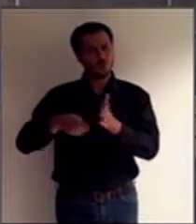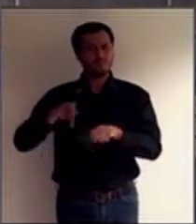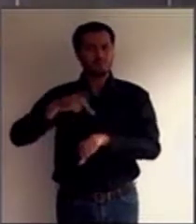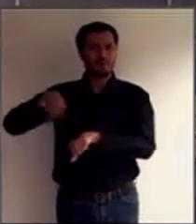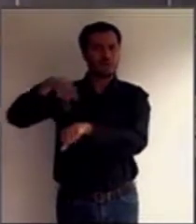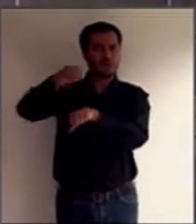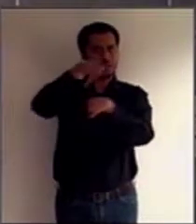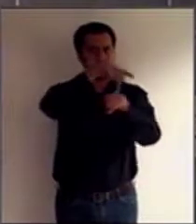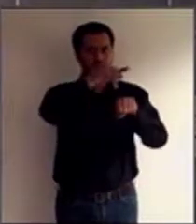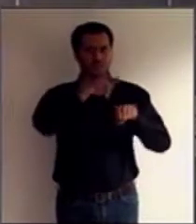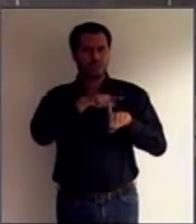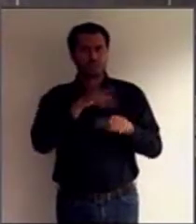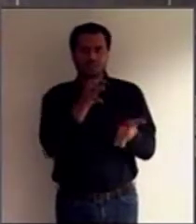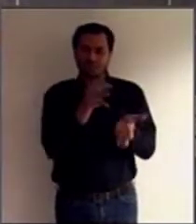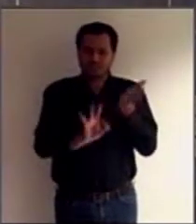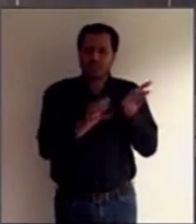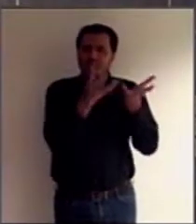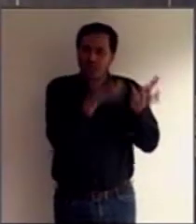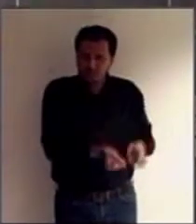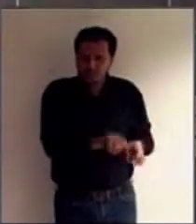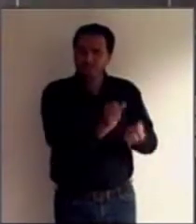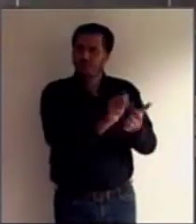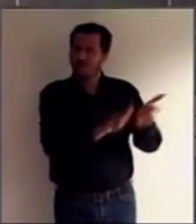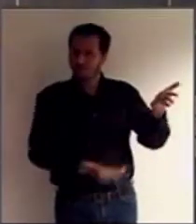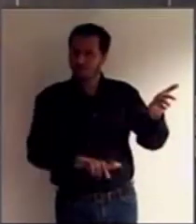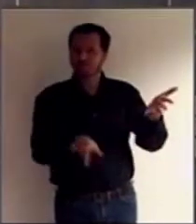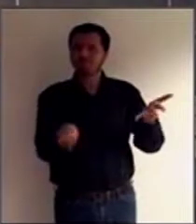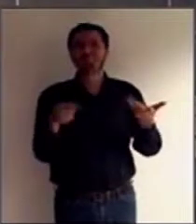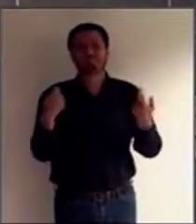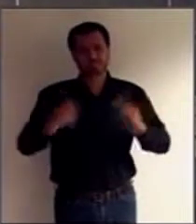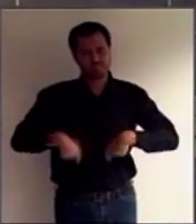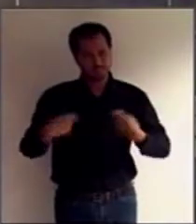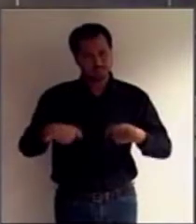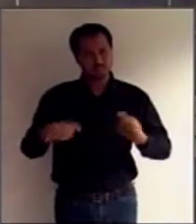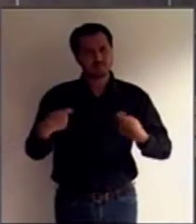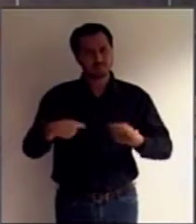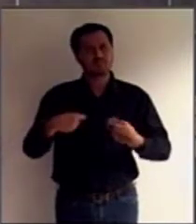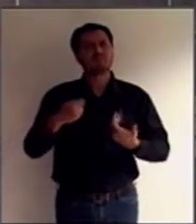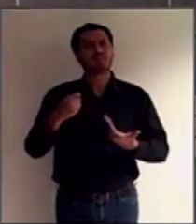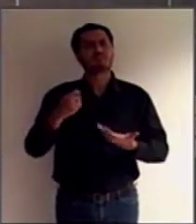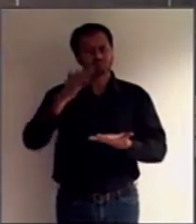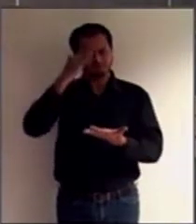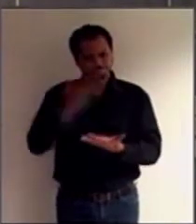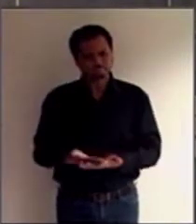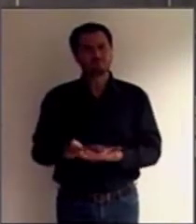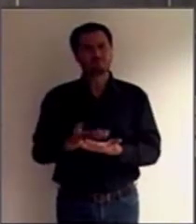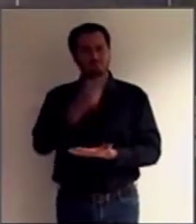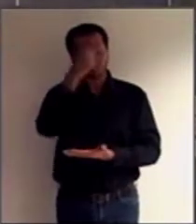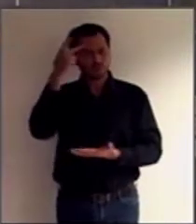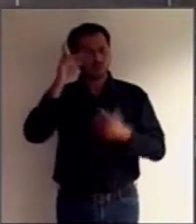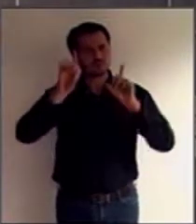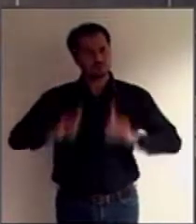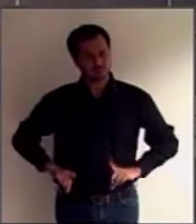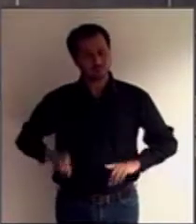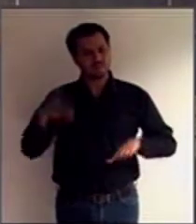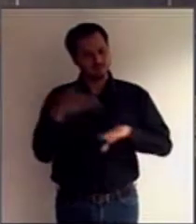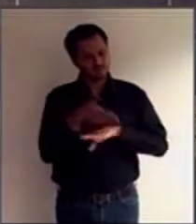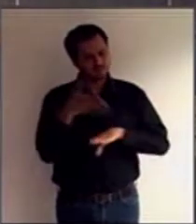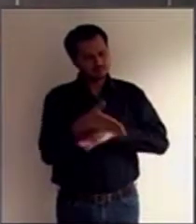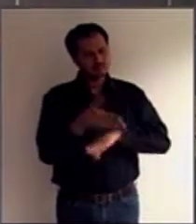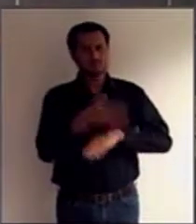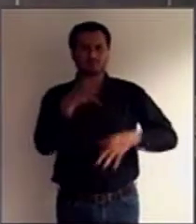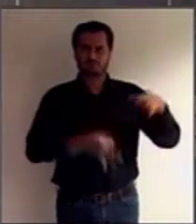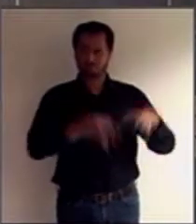ratificaram a Convenção assegurar o efetivo acesso das pessoas com deficiência à justiça